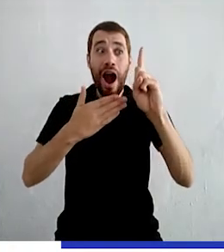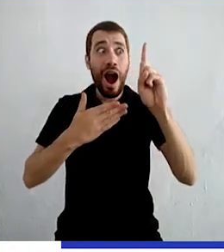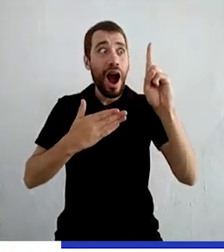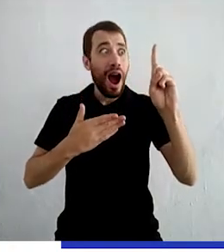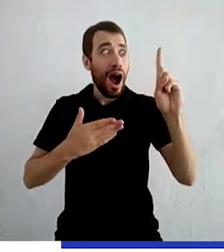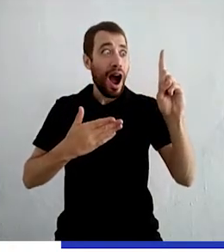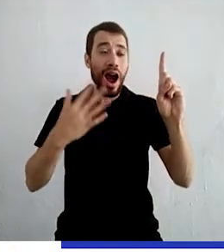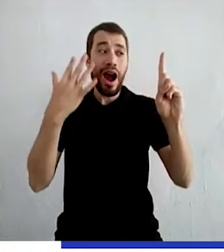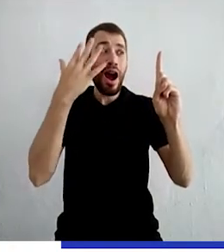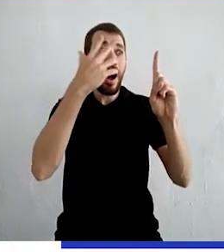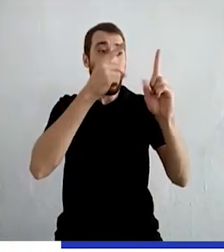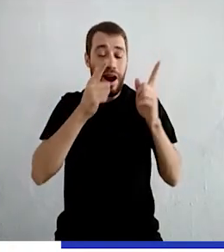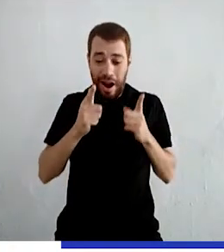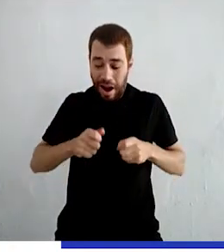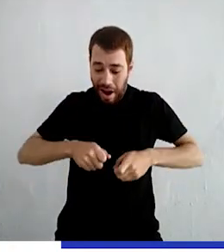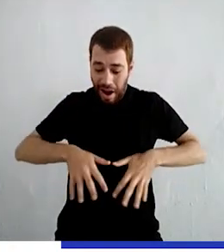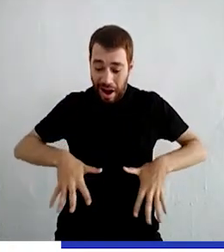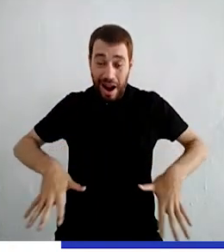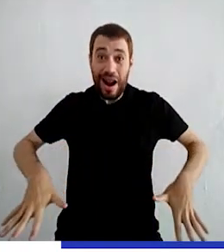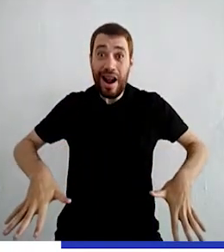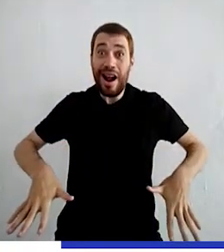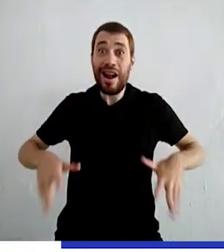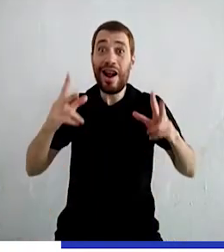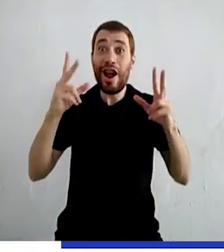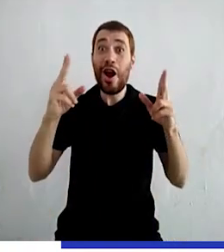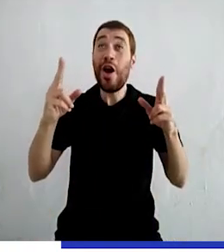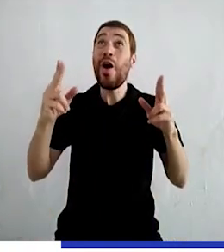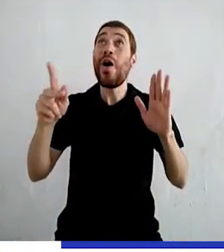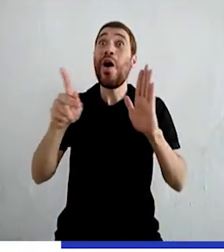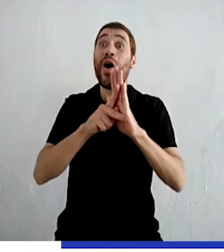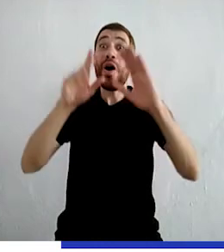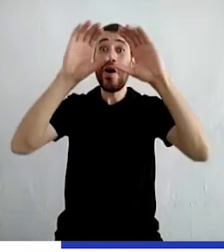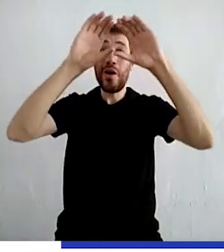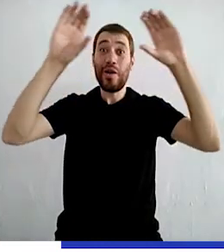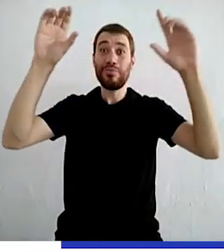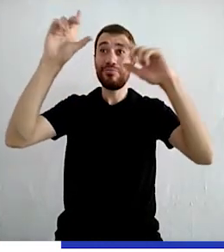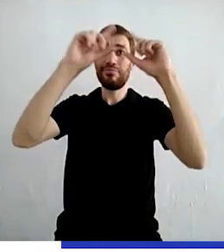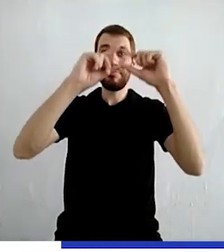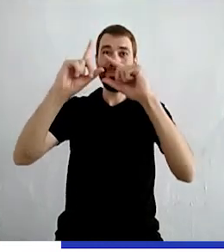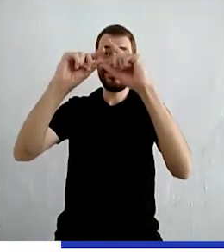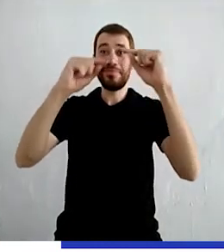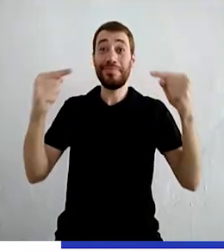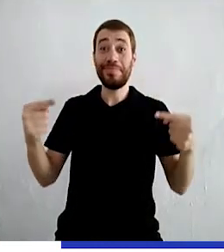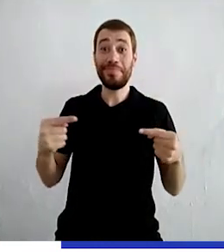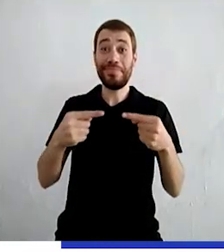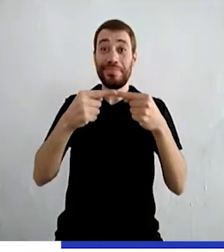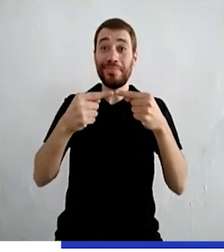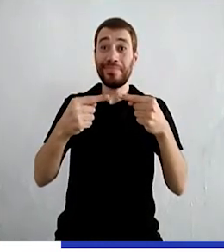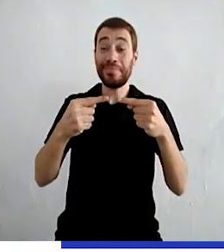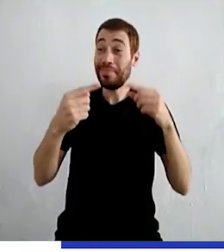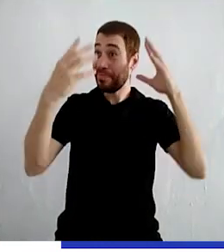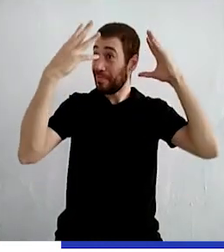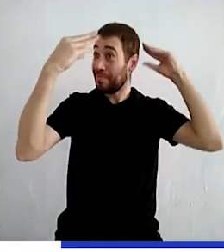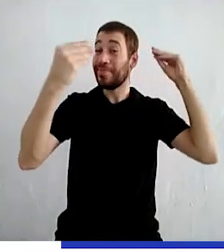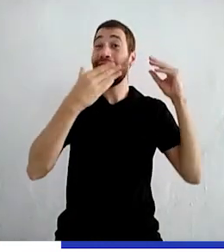cor do céu, tudo rebrilhando, como as próprias estrelas do firmamento. O príncipe